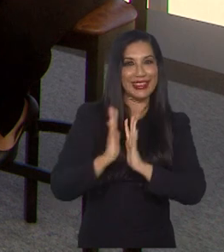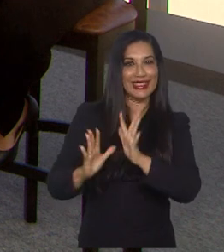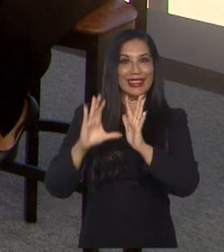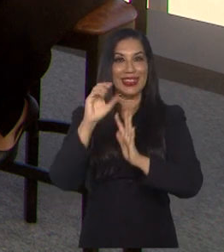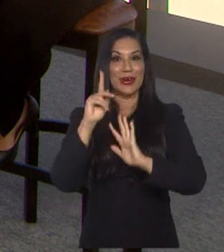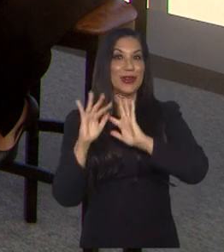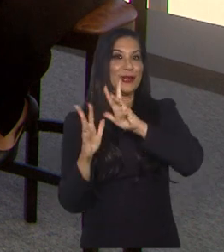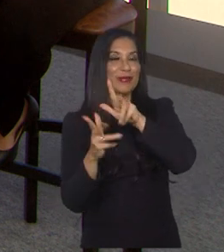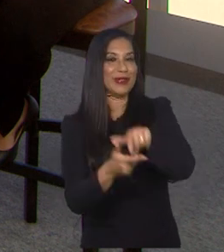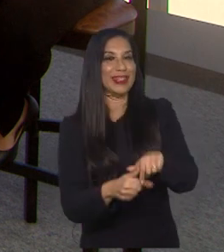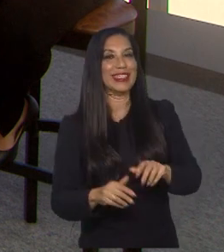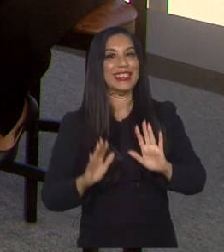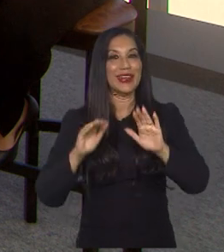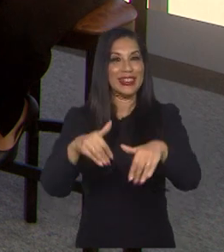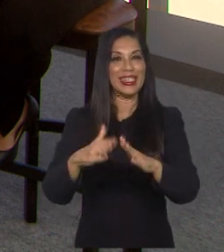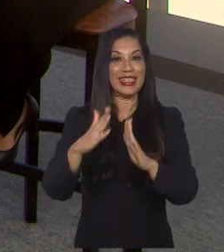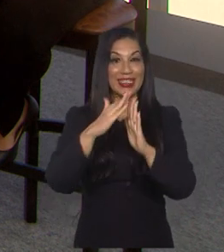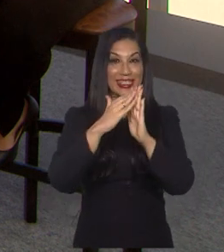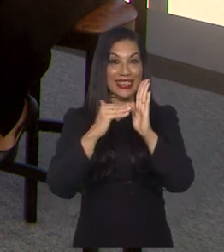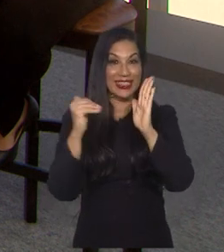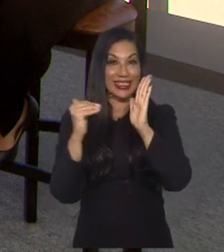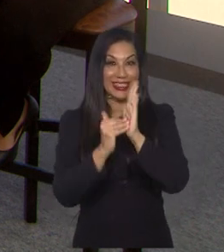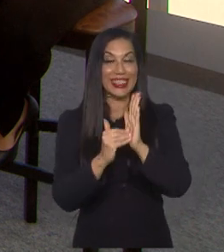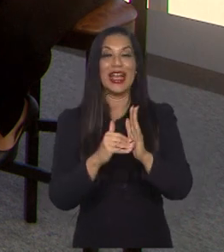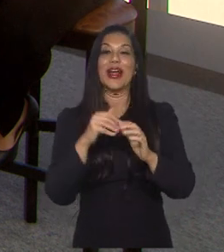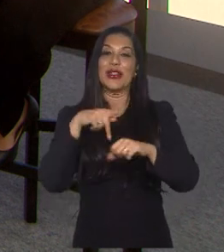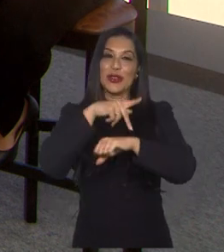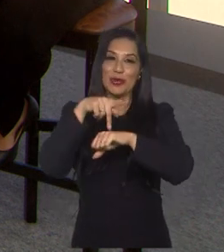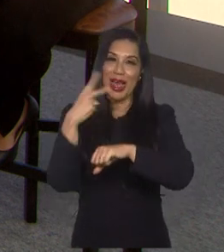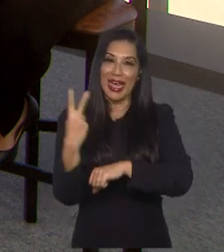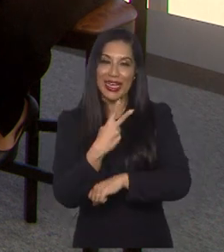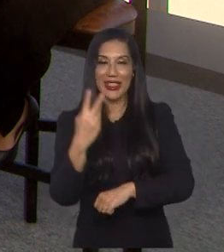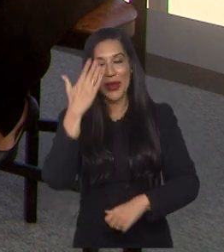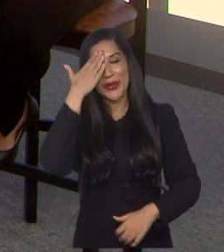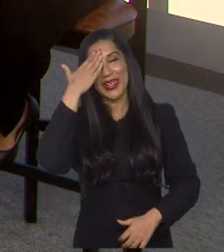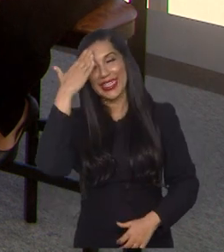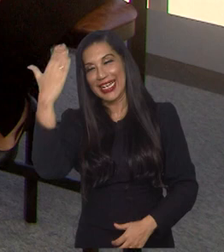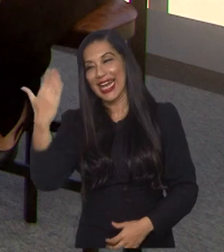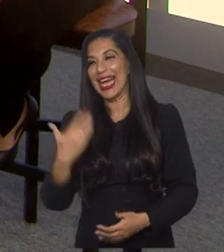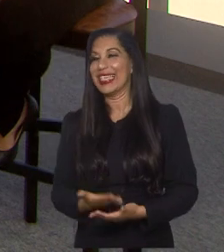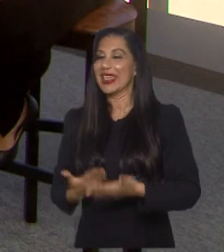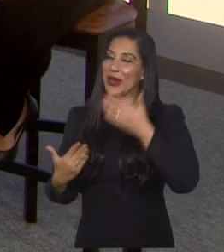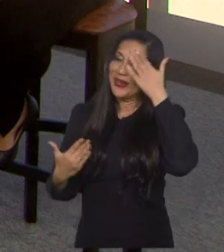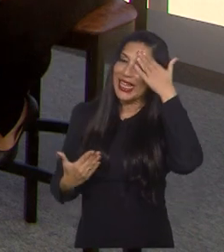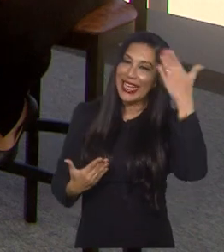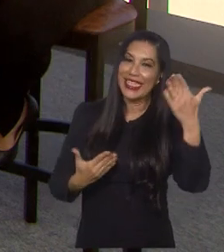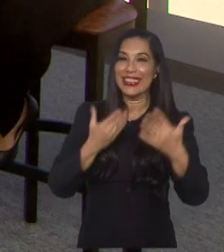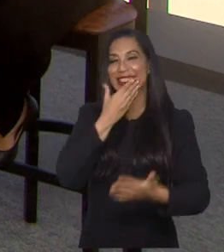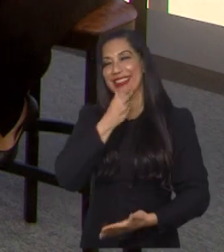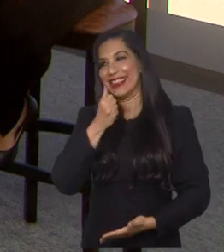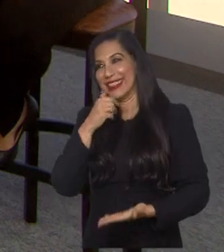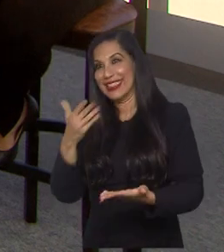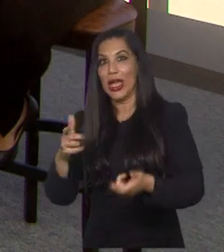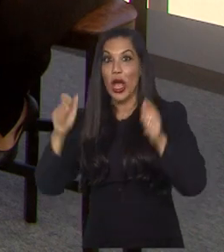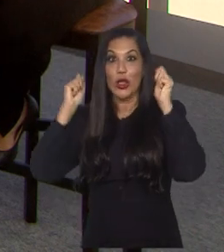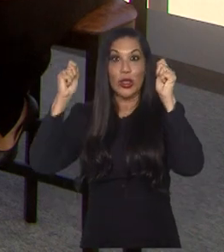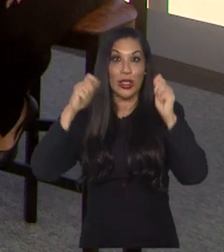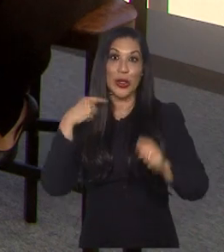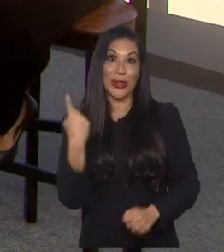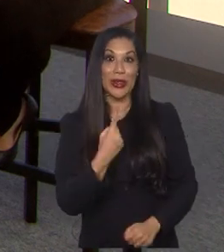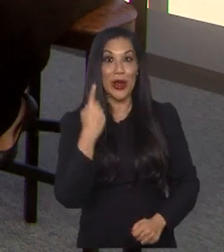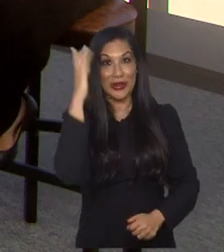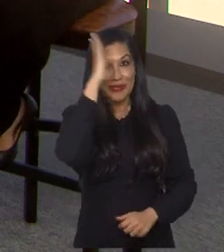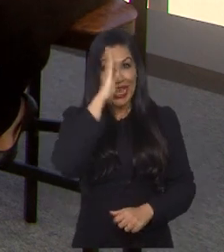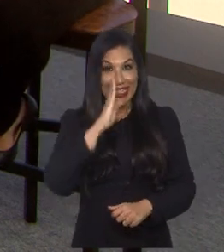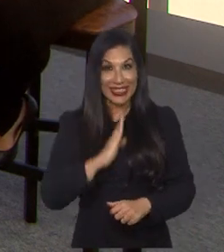Feminino da Austrália e da Nova Zelândia, valeu novamente, obrigada Luciana, obrigada a você, obrigada Tiago, na torcida pelo Brasil, na torcida